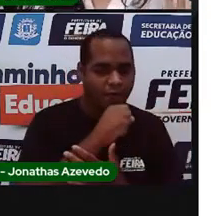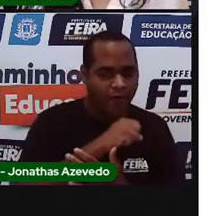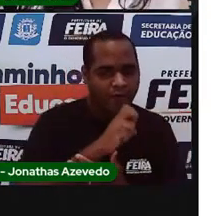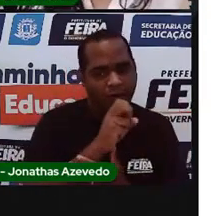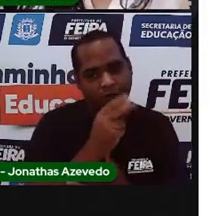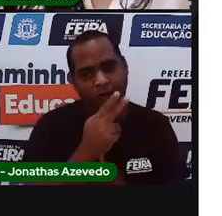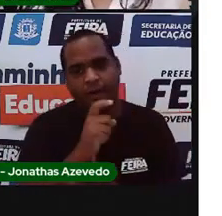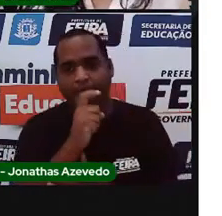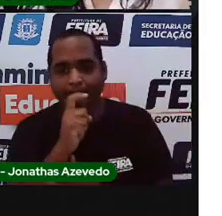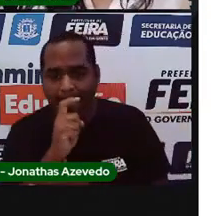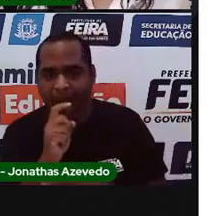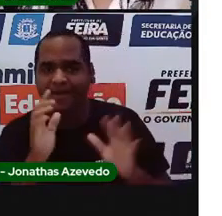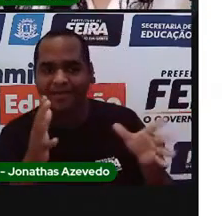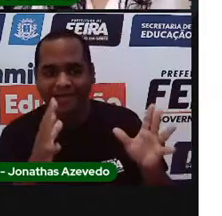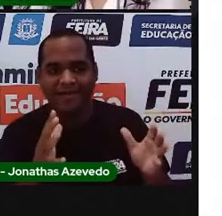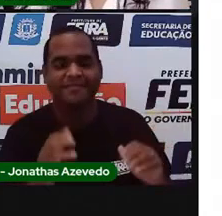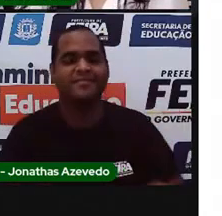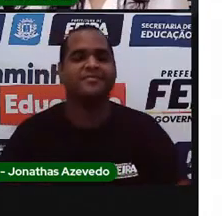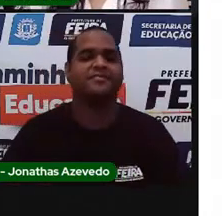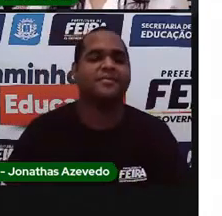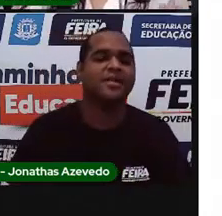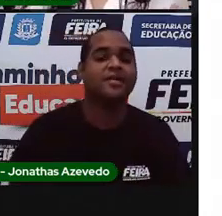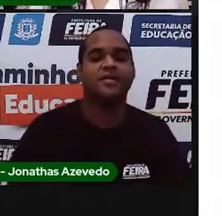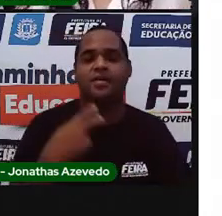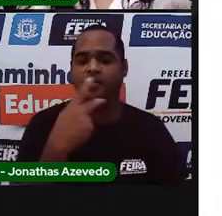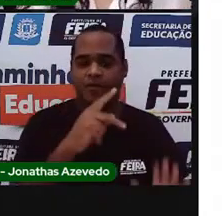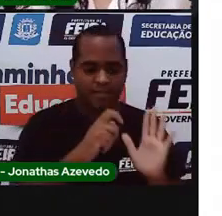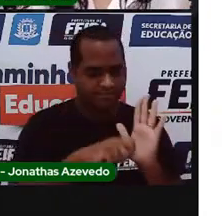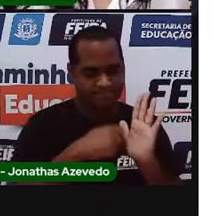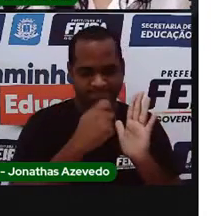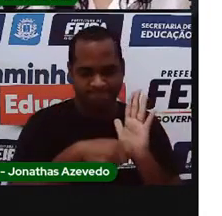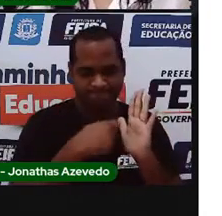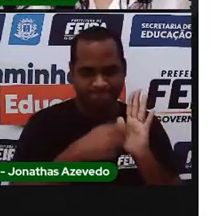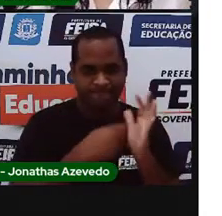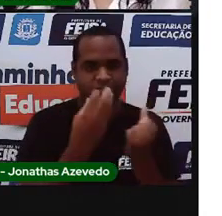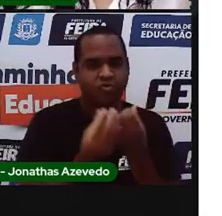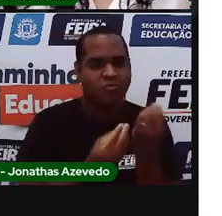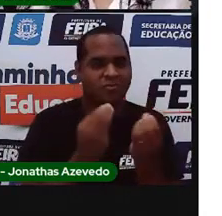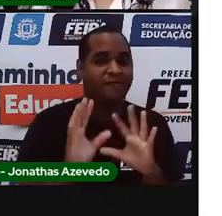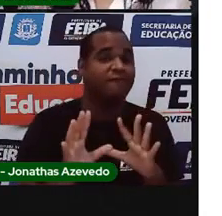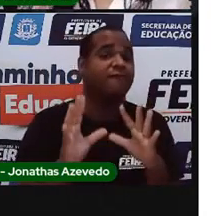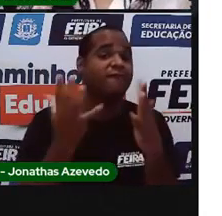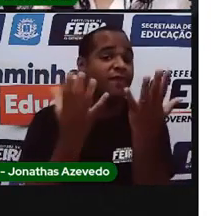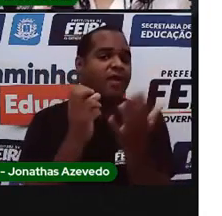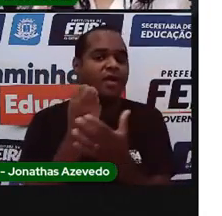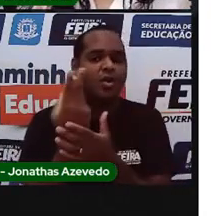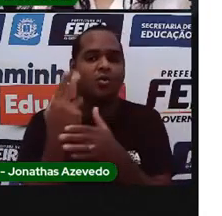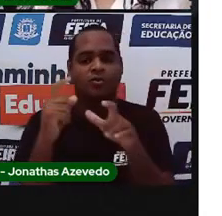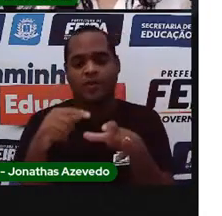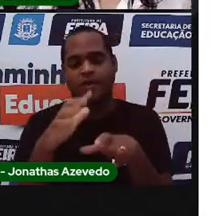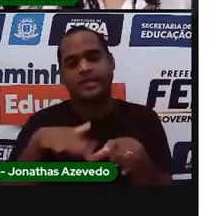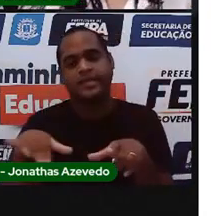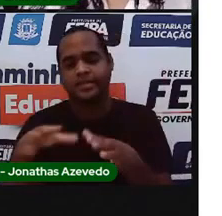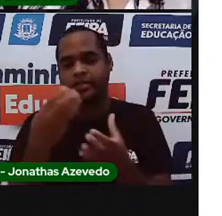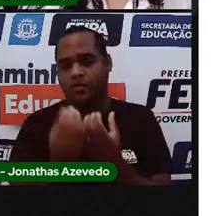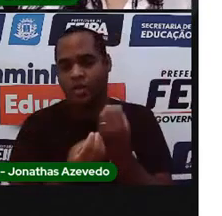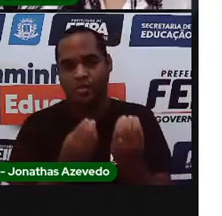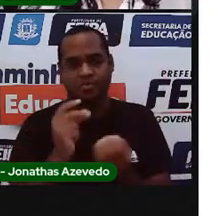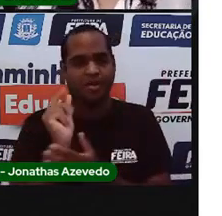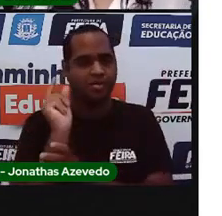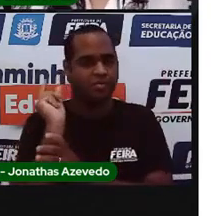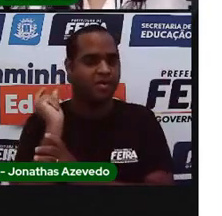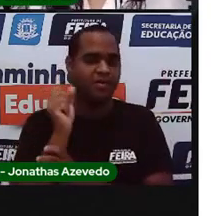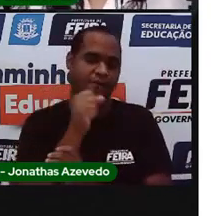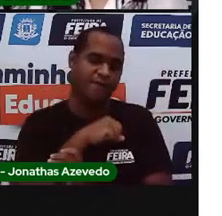e pelos seus pais. Faz um vídeo dizendo como era a festa ou o lugar escolhido no tempo dos seus